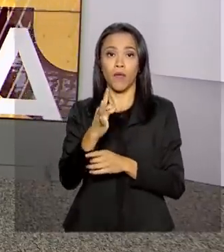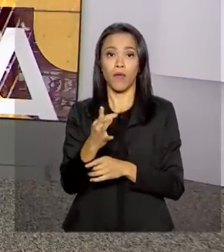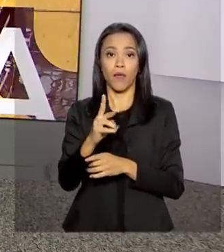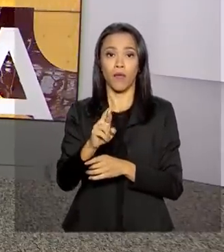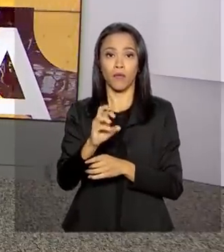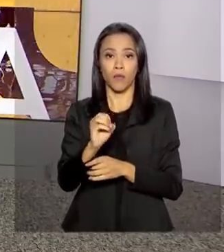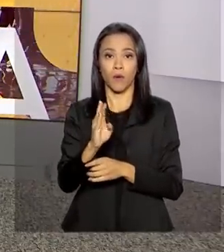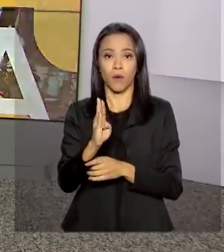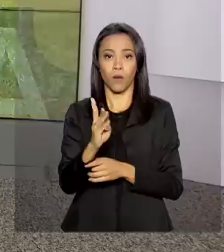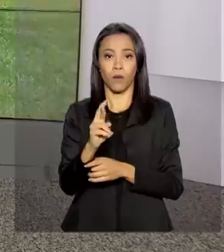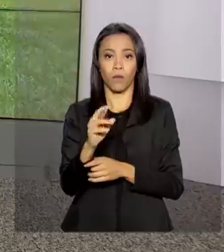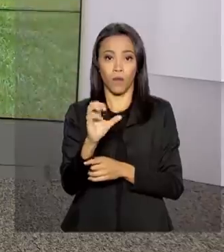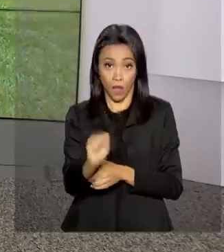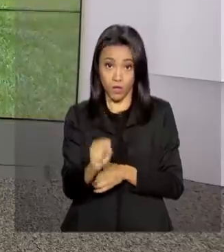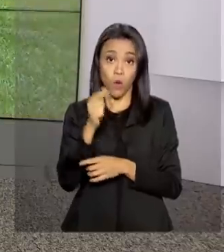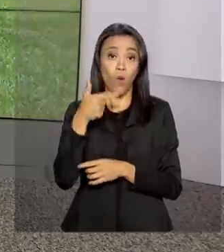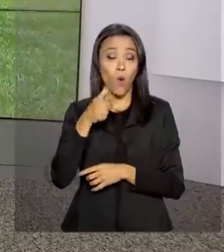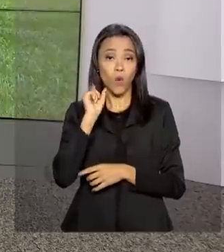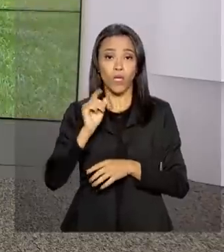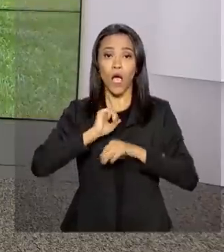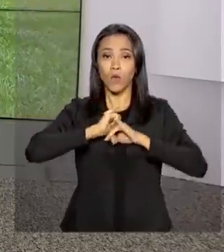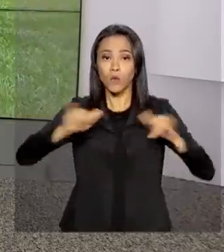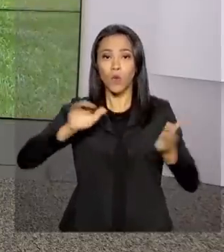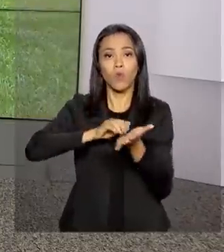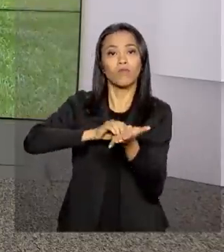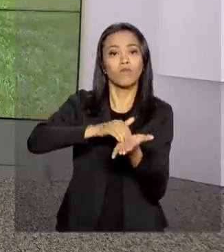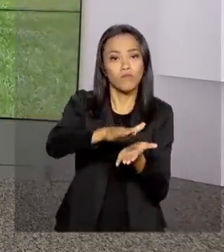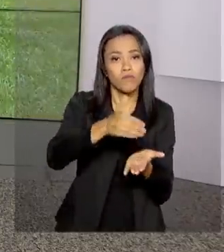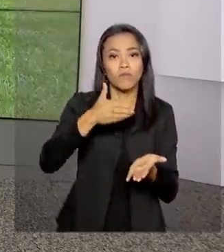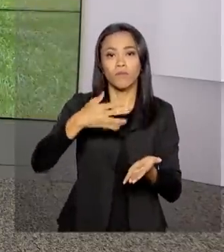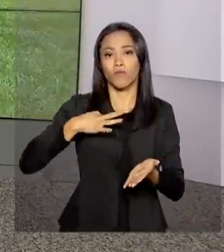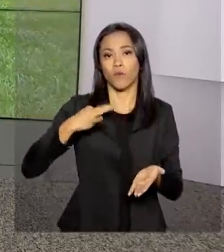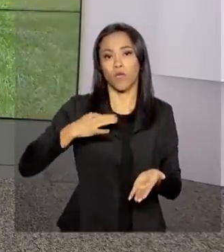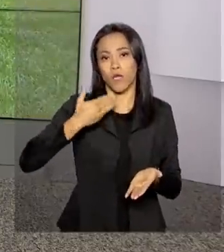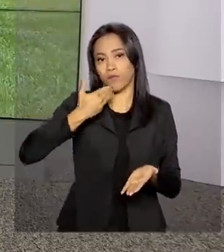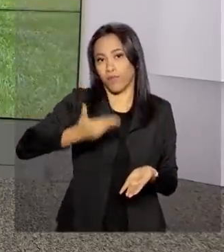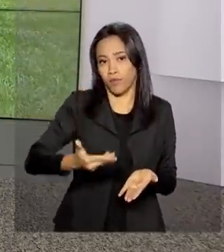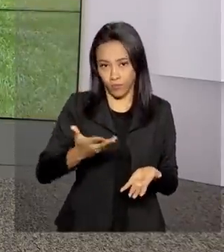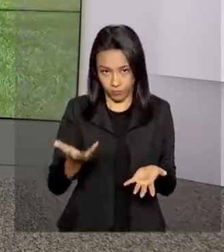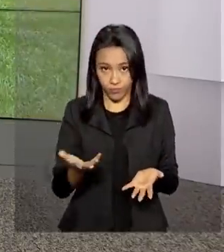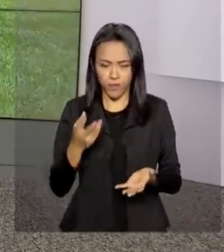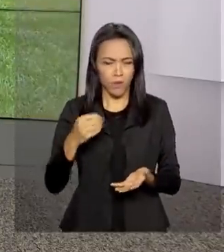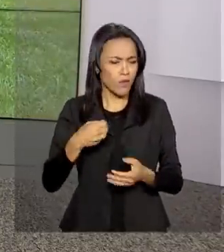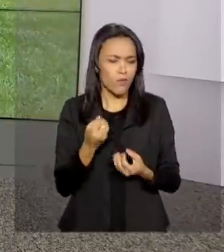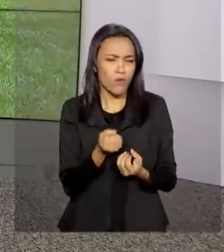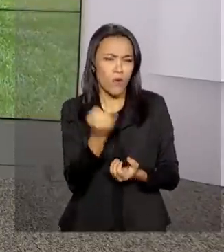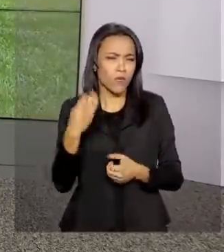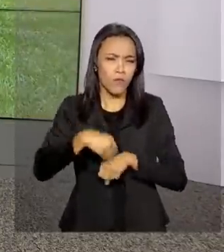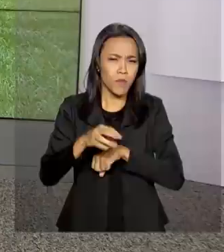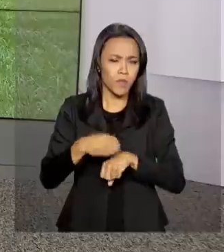Vamos, então, até o Rio de Janeiro conversar com a nossa repórter, Priscila Terezo. Olá, Priscila. Bom dia. Quais são as informações?